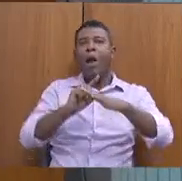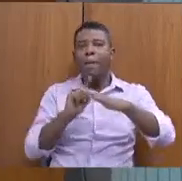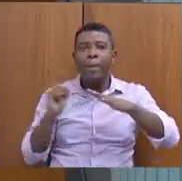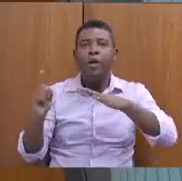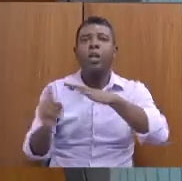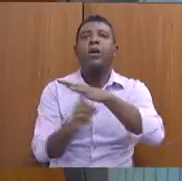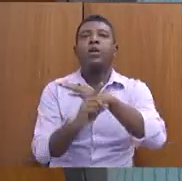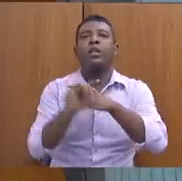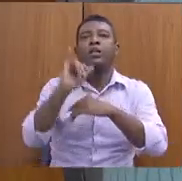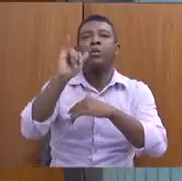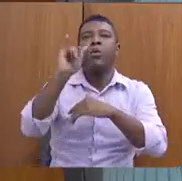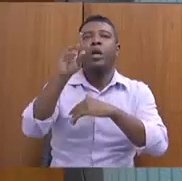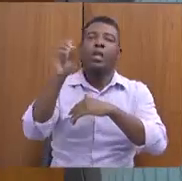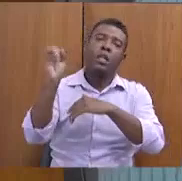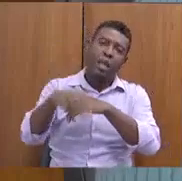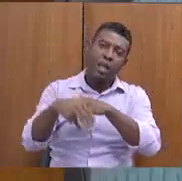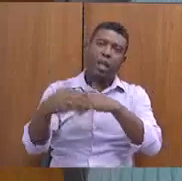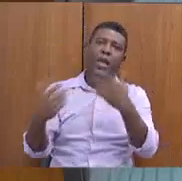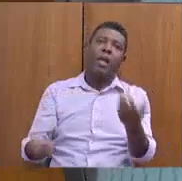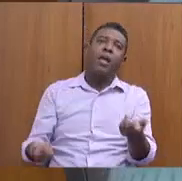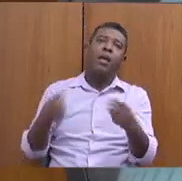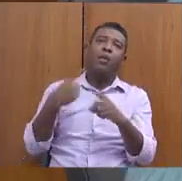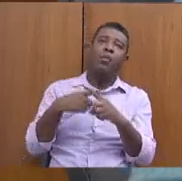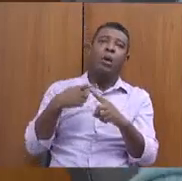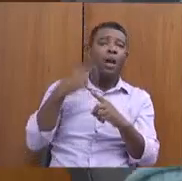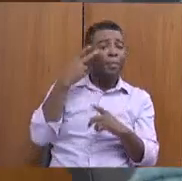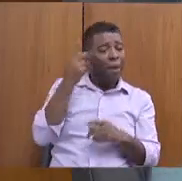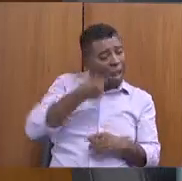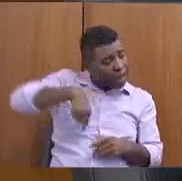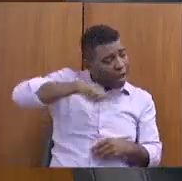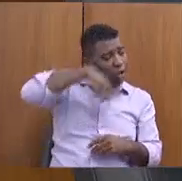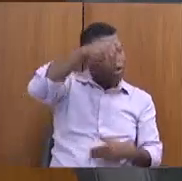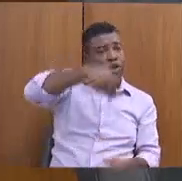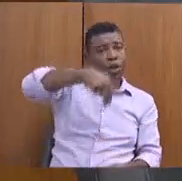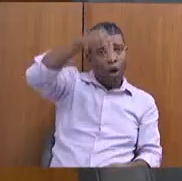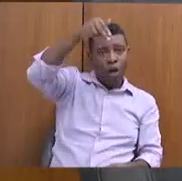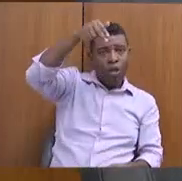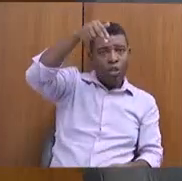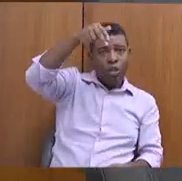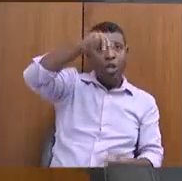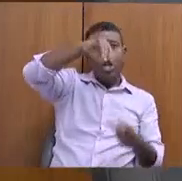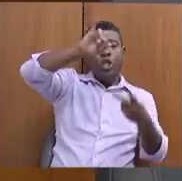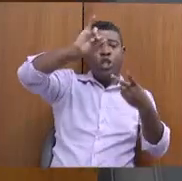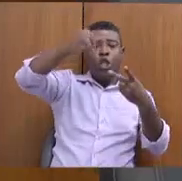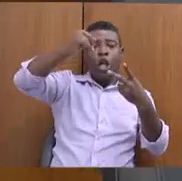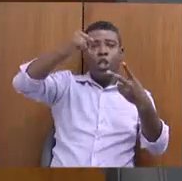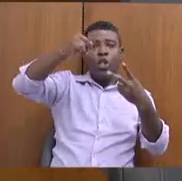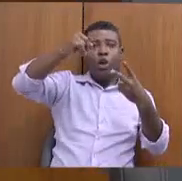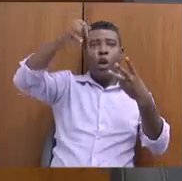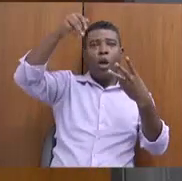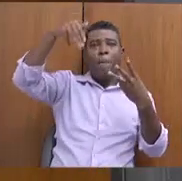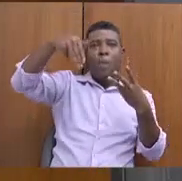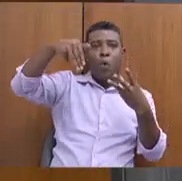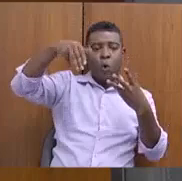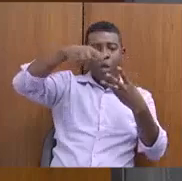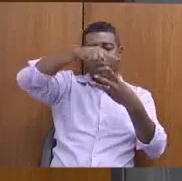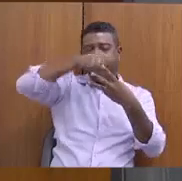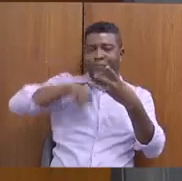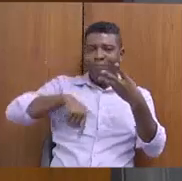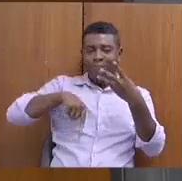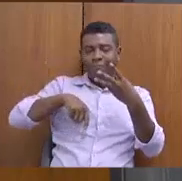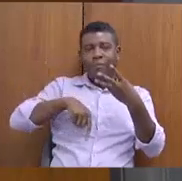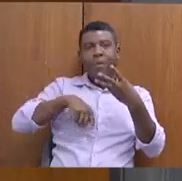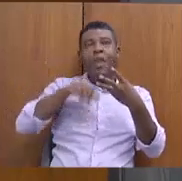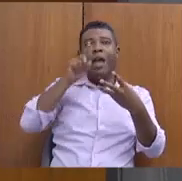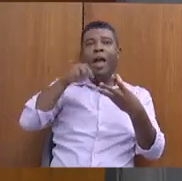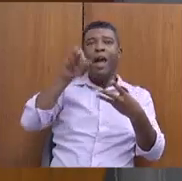com ele, porque, para nós, o Norte Jequitia, e o Mucuri, ele não é uma região